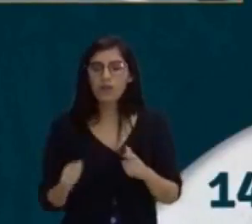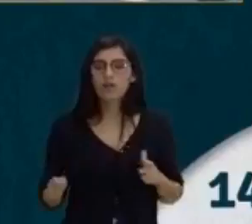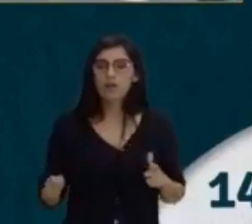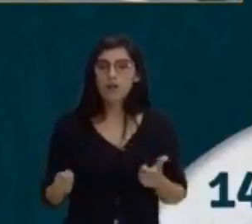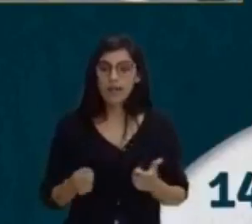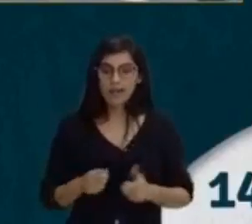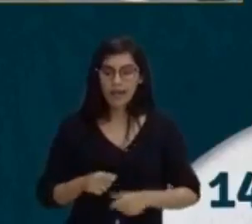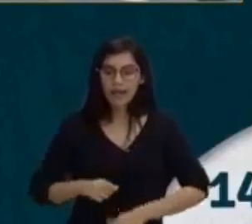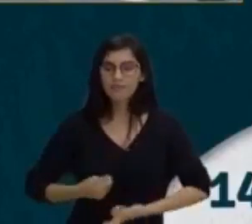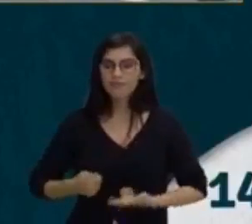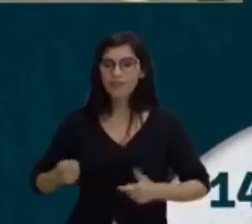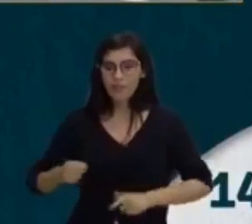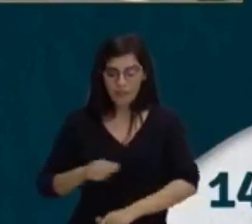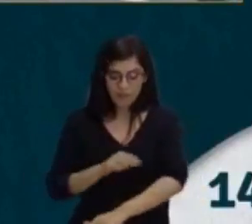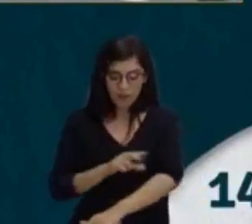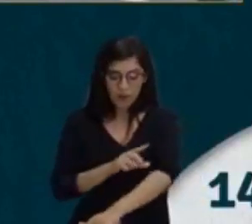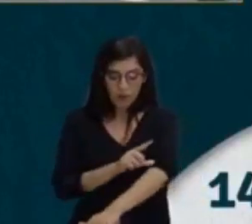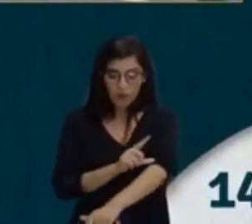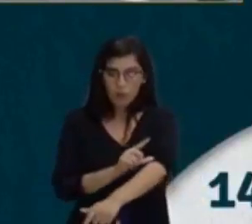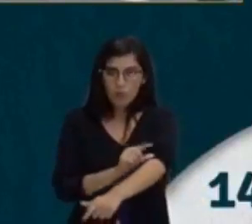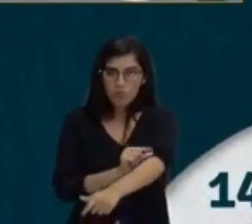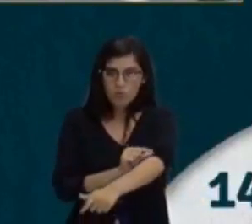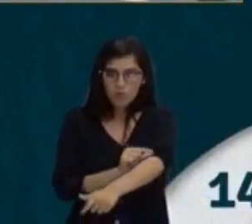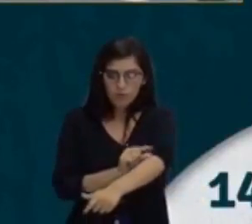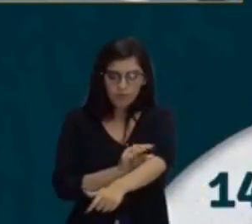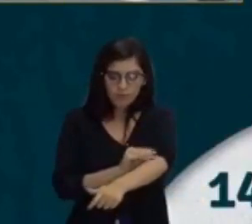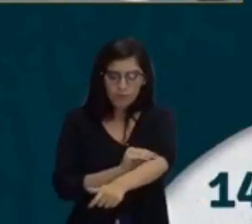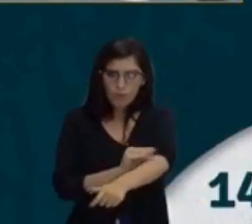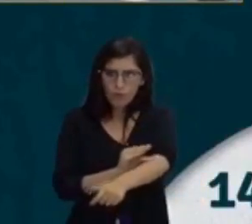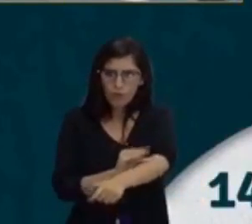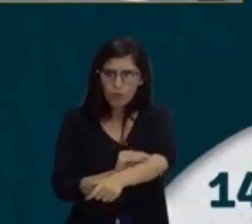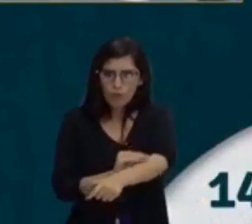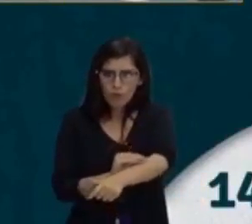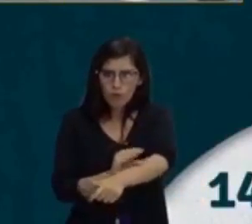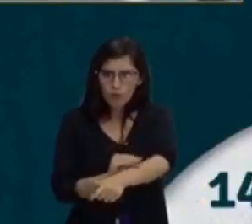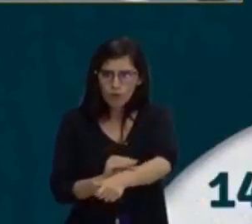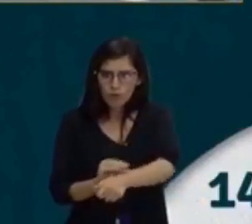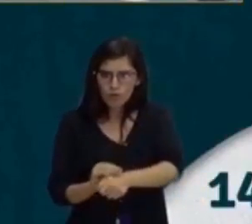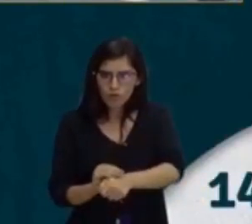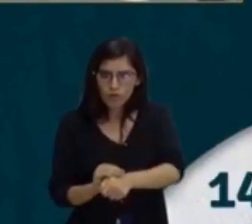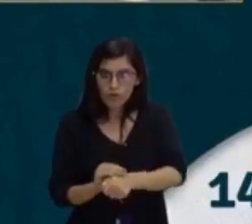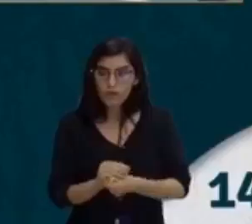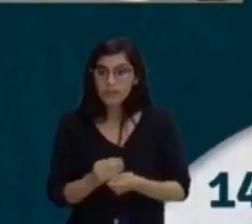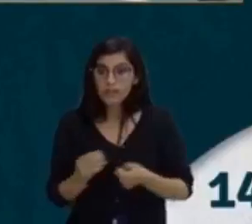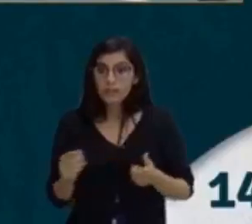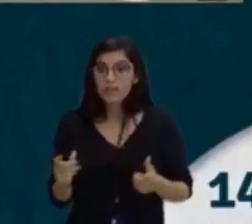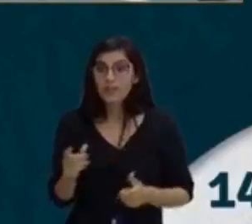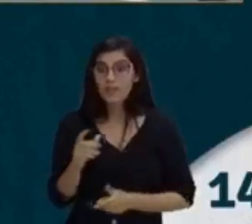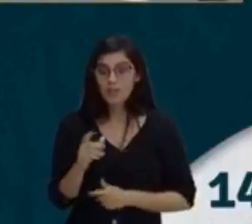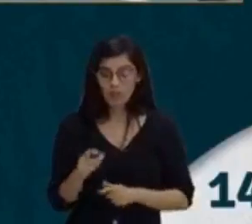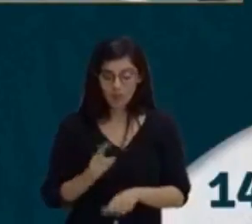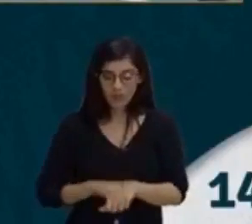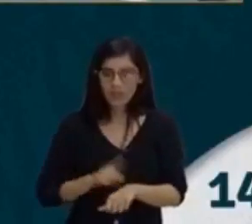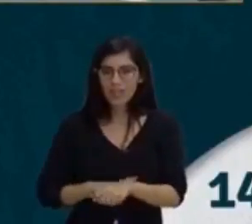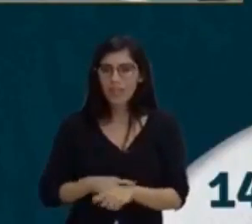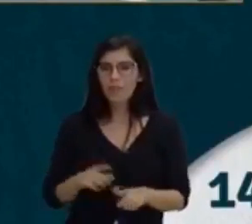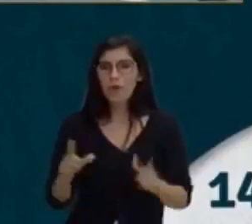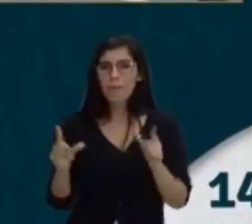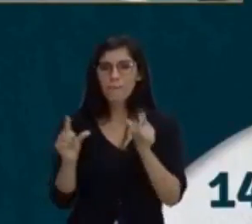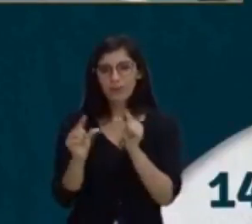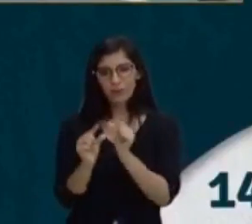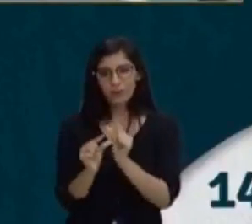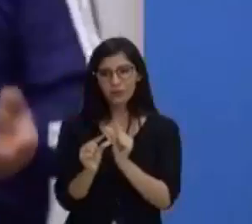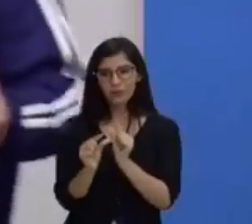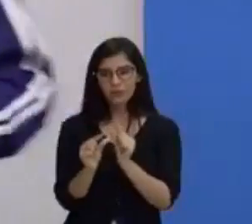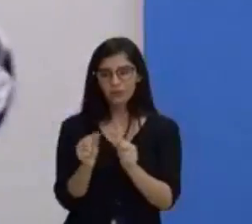alta intensidade em um período curto de tempo, como, por exemplo, aí a gente citou capoeira, ginástica olímpica, saltos e lutas.